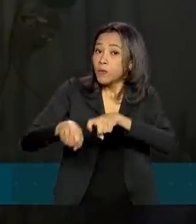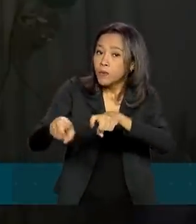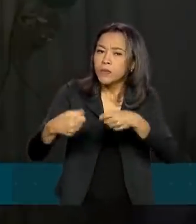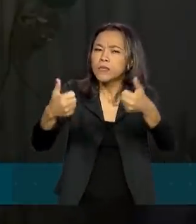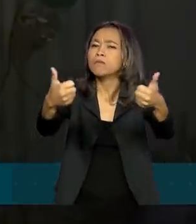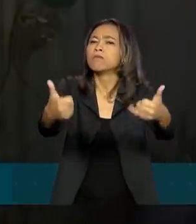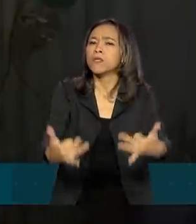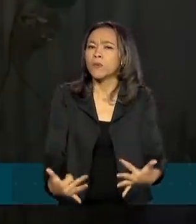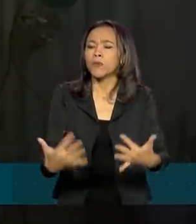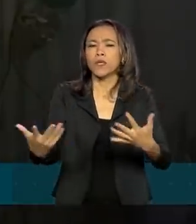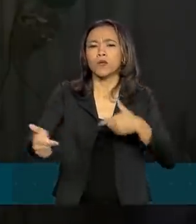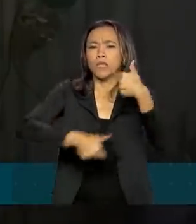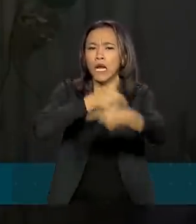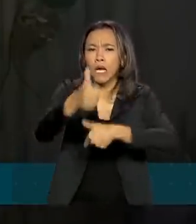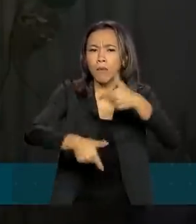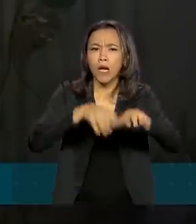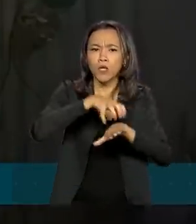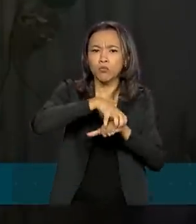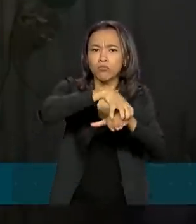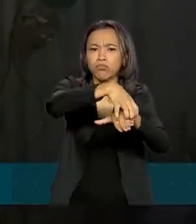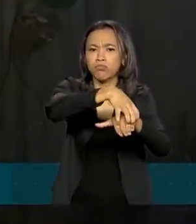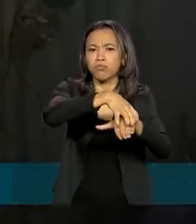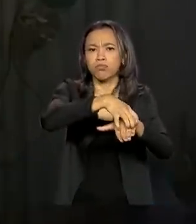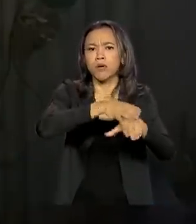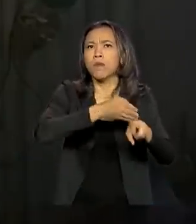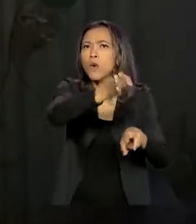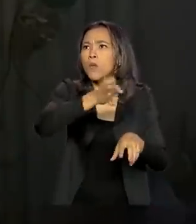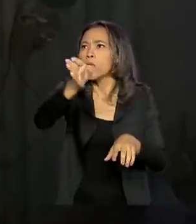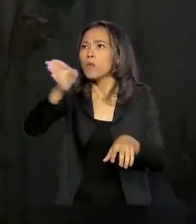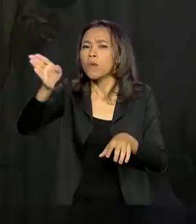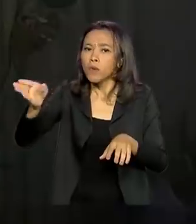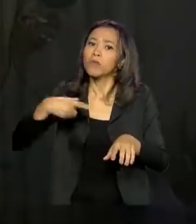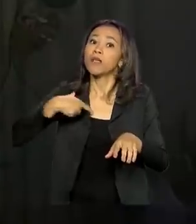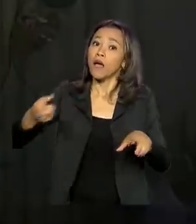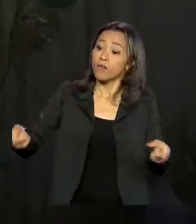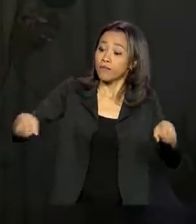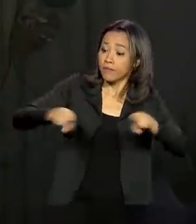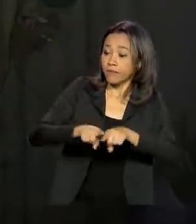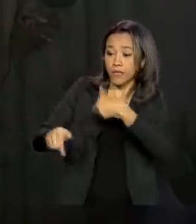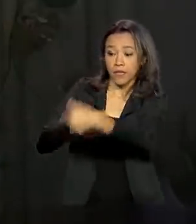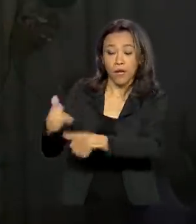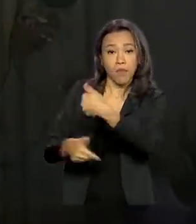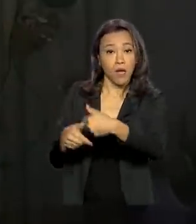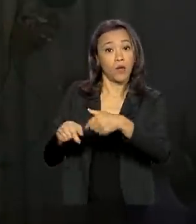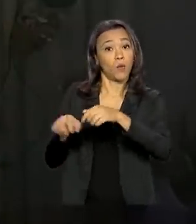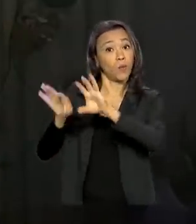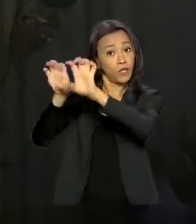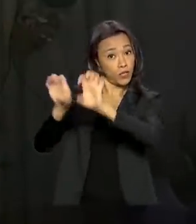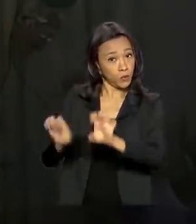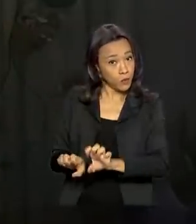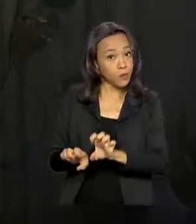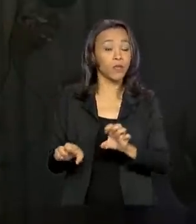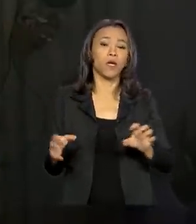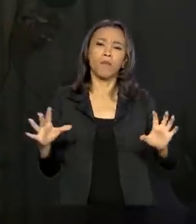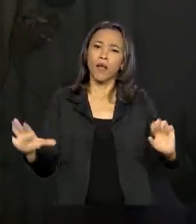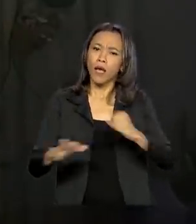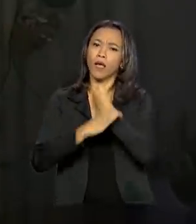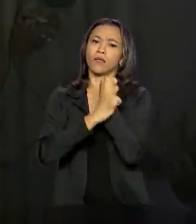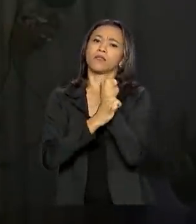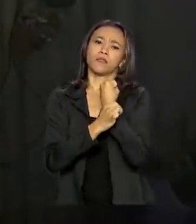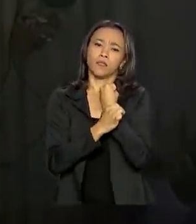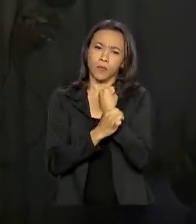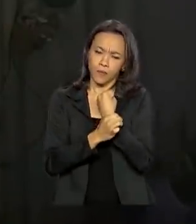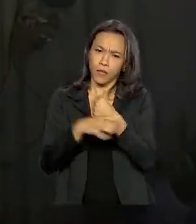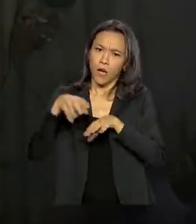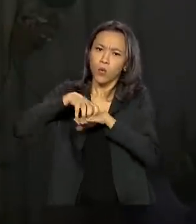trabalho de distribuição está sendo feito de forma conjunta com o Ministério da Infraestrutura para garantir o transporte